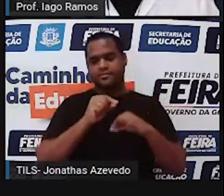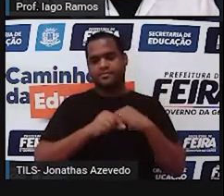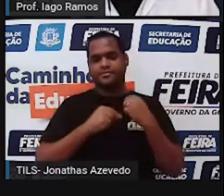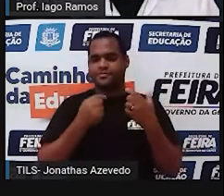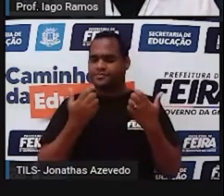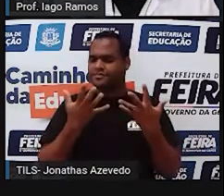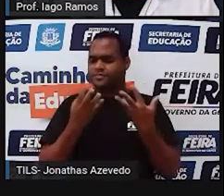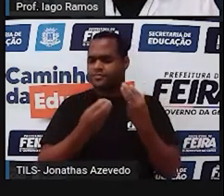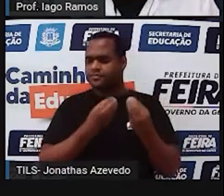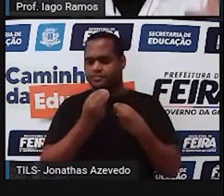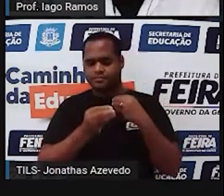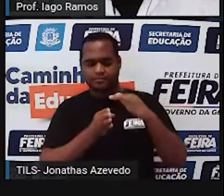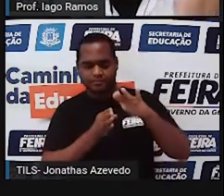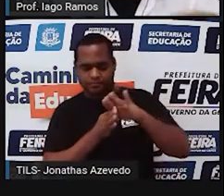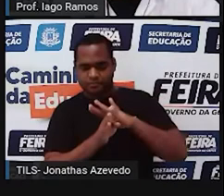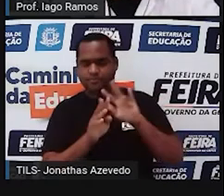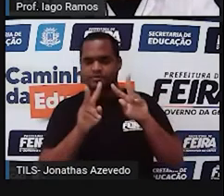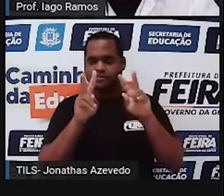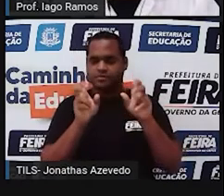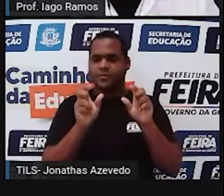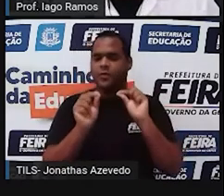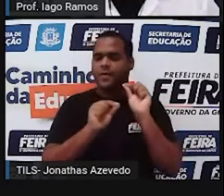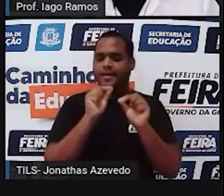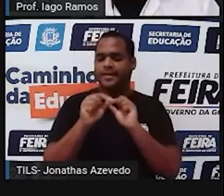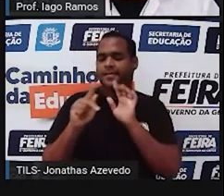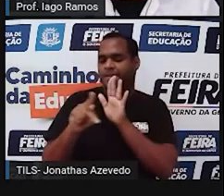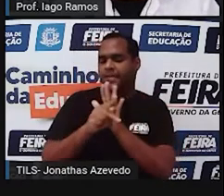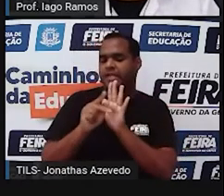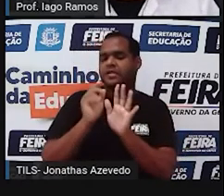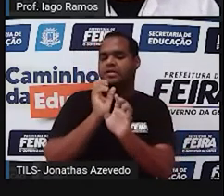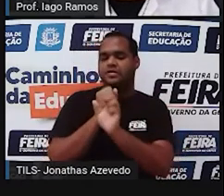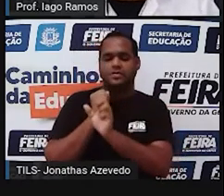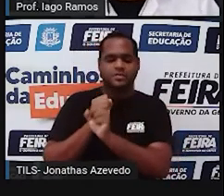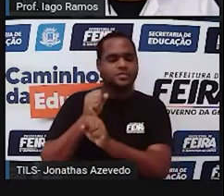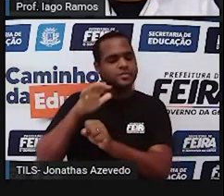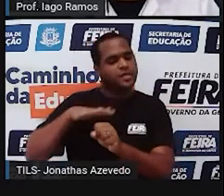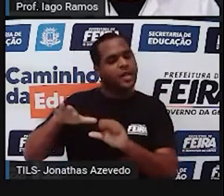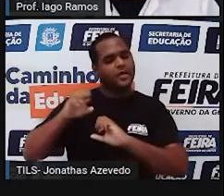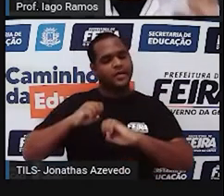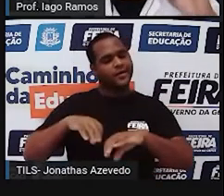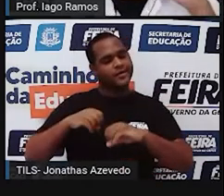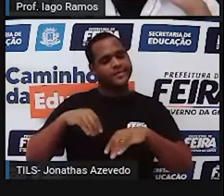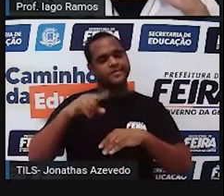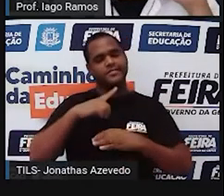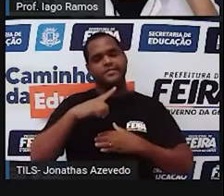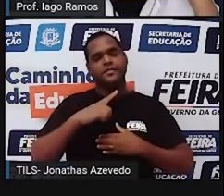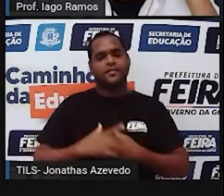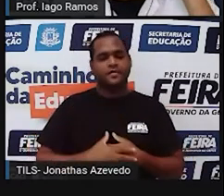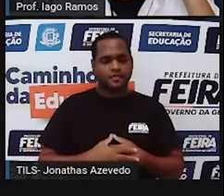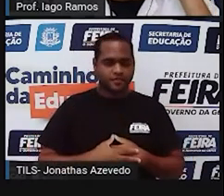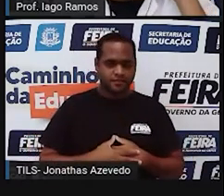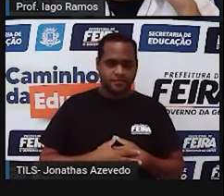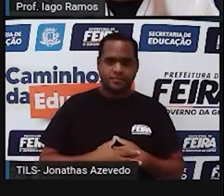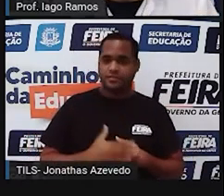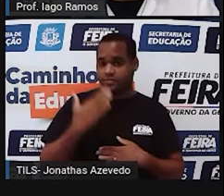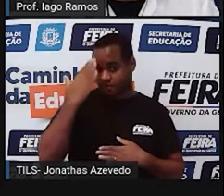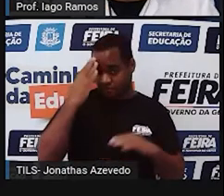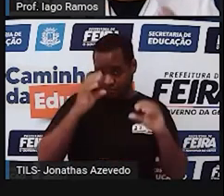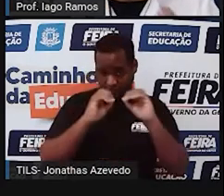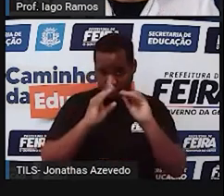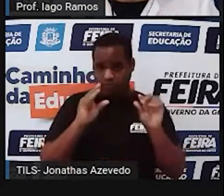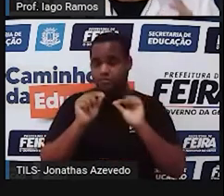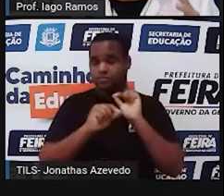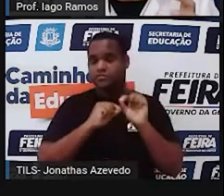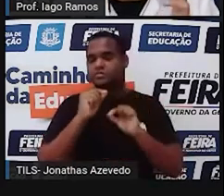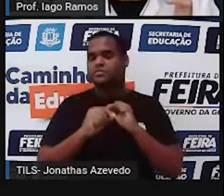entrar na parte mesmo do conteúdo dessa aula, tá? Mas até aqui você entendeu essa coisa